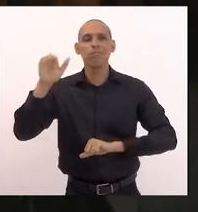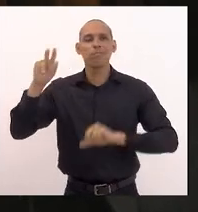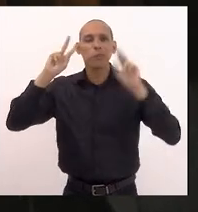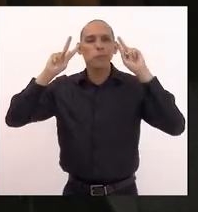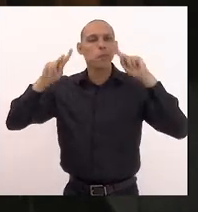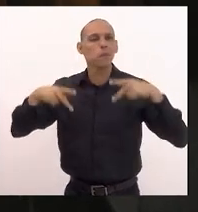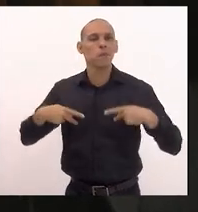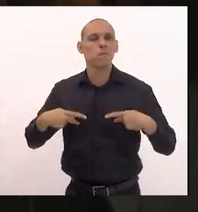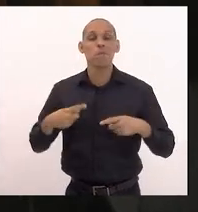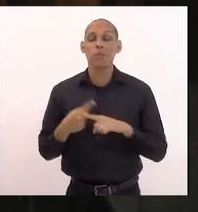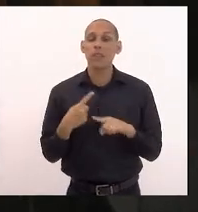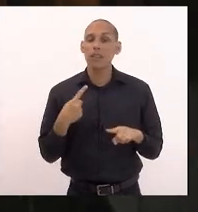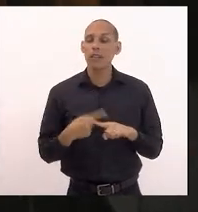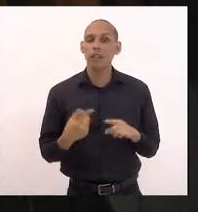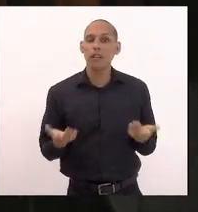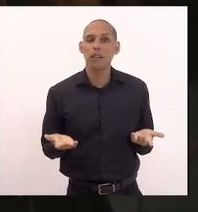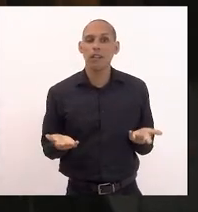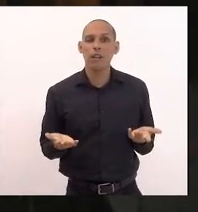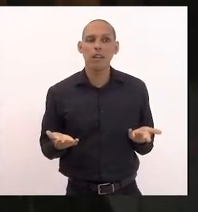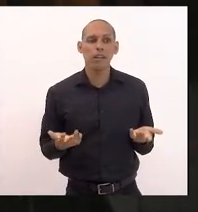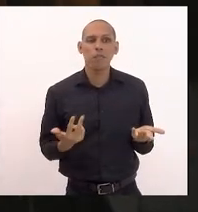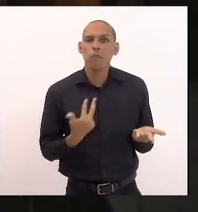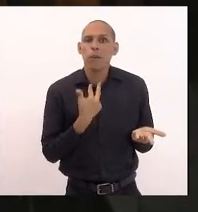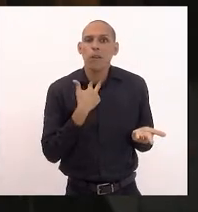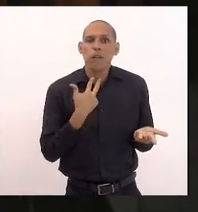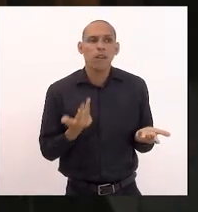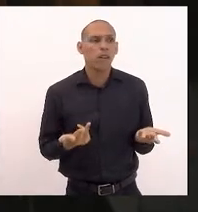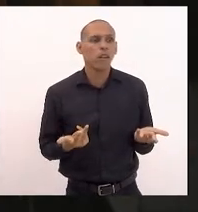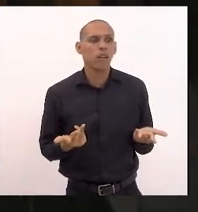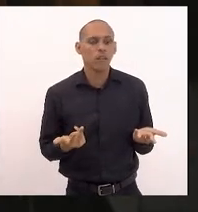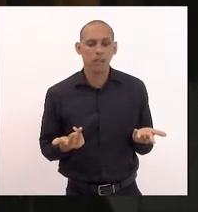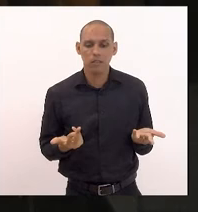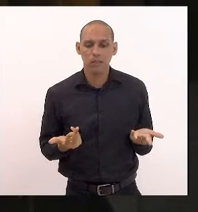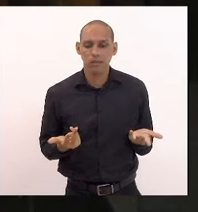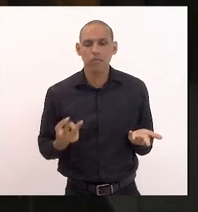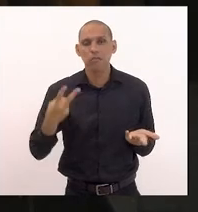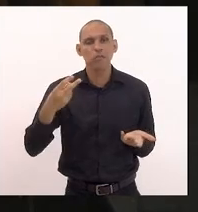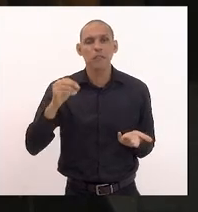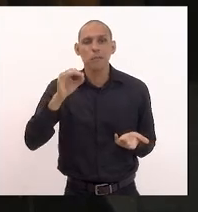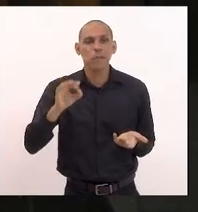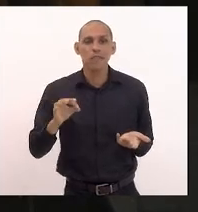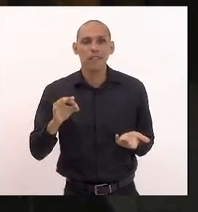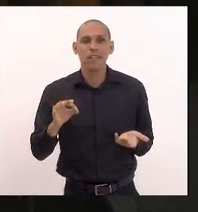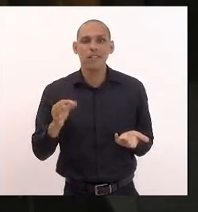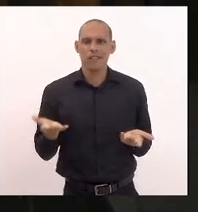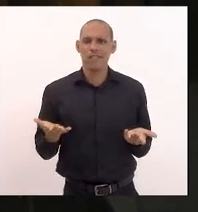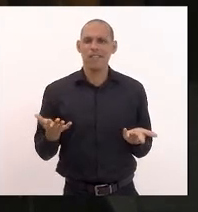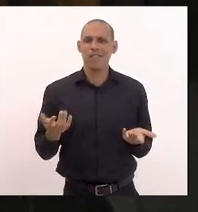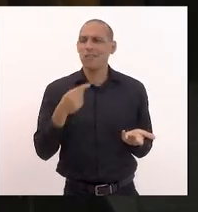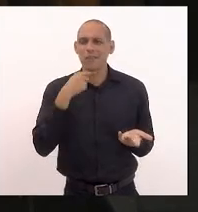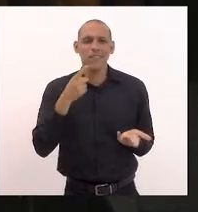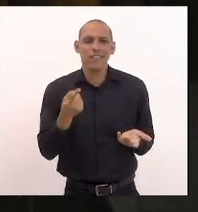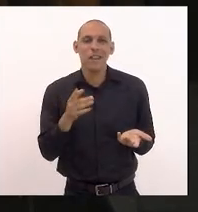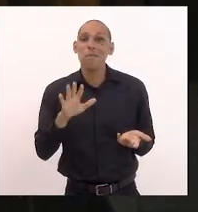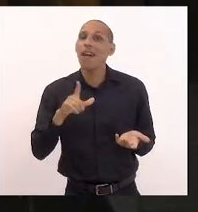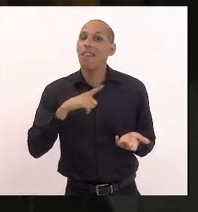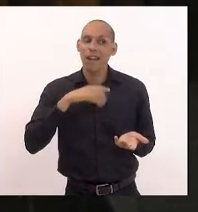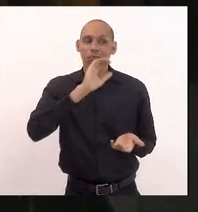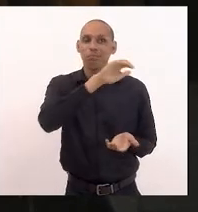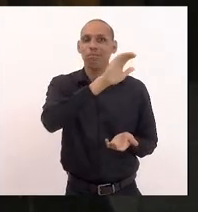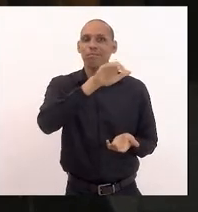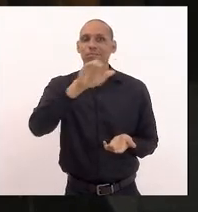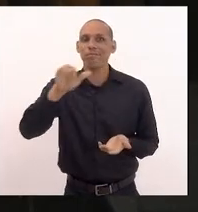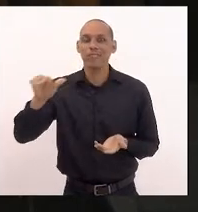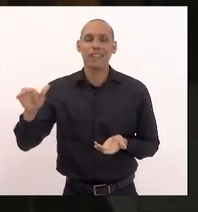porque senão não poderia ter esses 20% deputados a gente